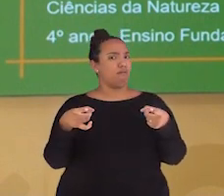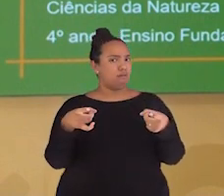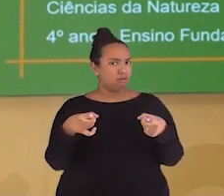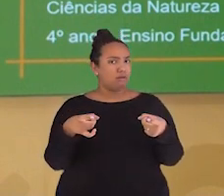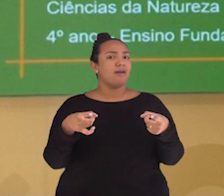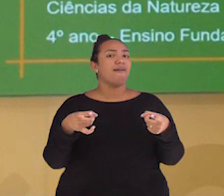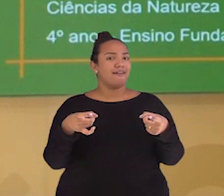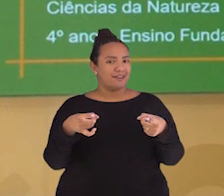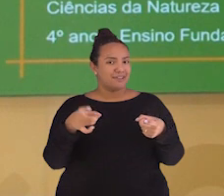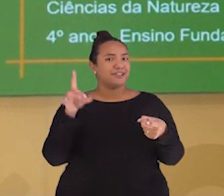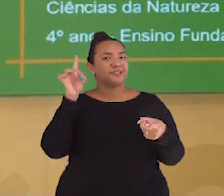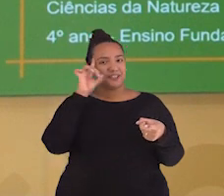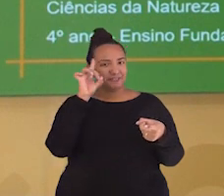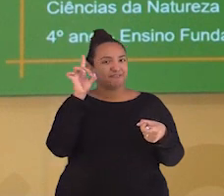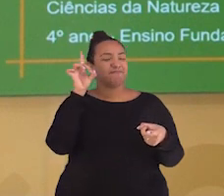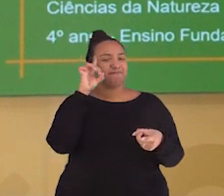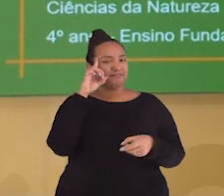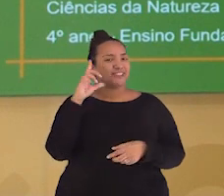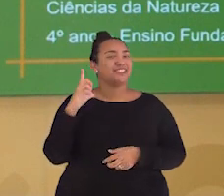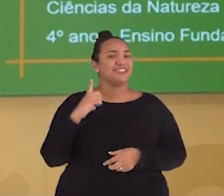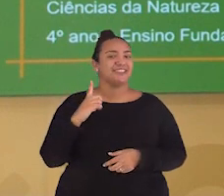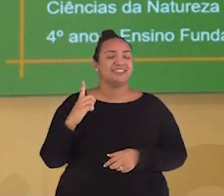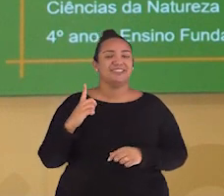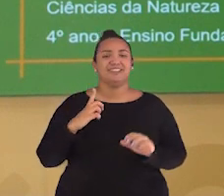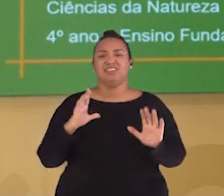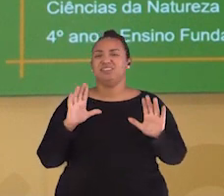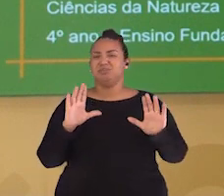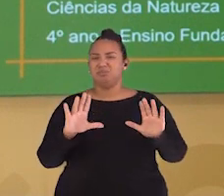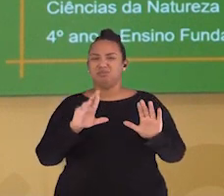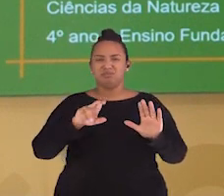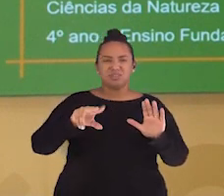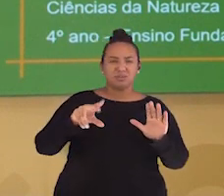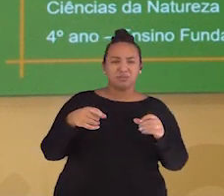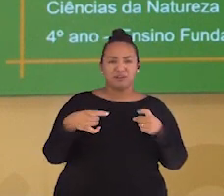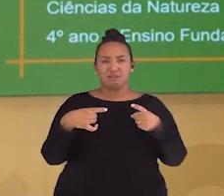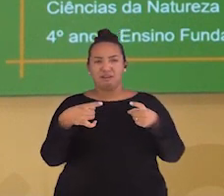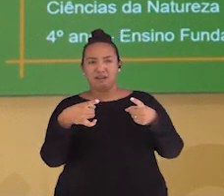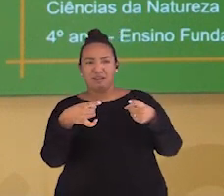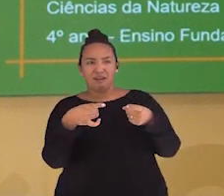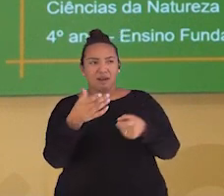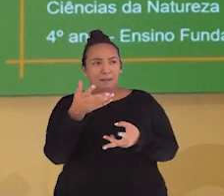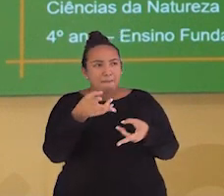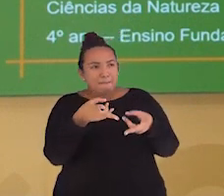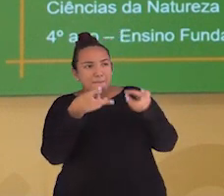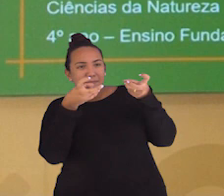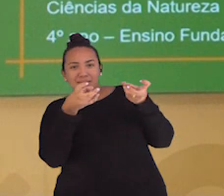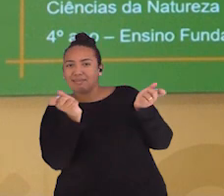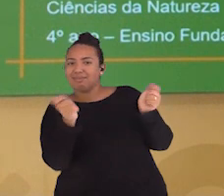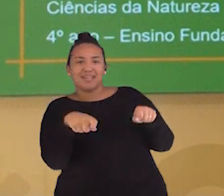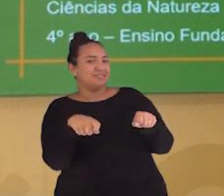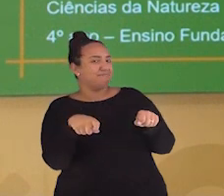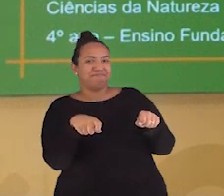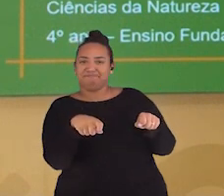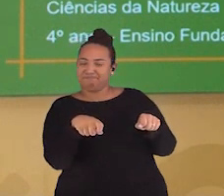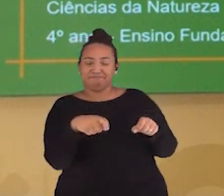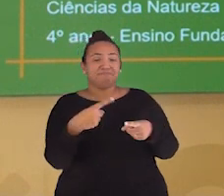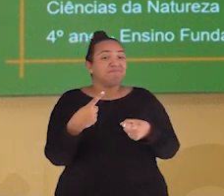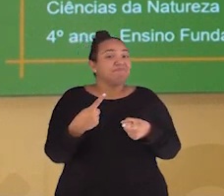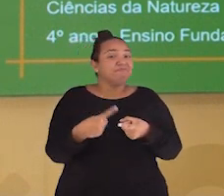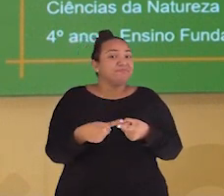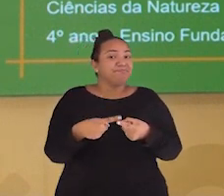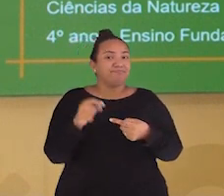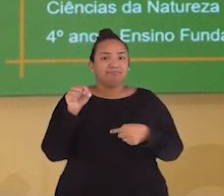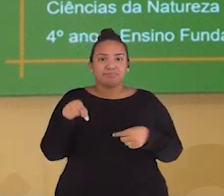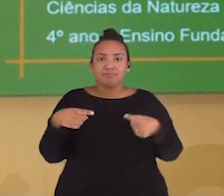luta que é travada constantemente, só que não é uma batalha que possa ser vista como tantas outras,